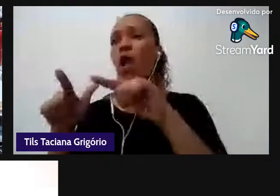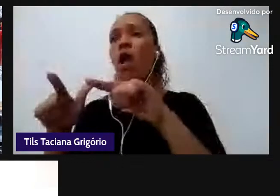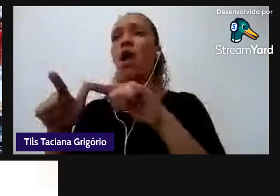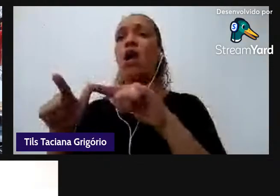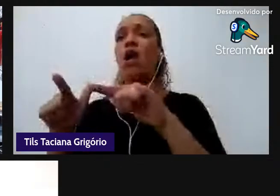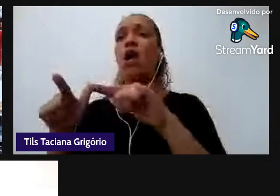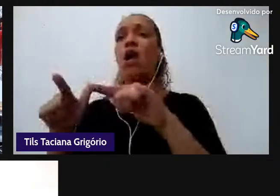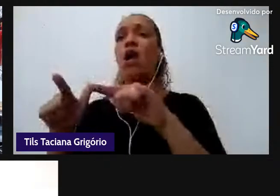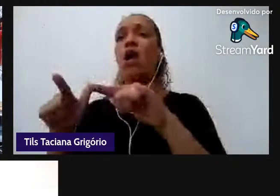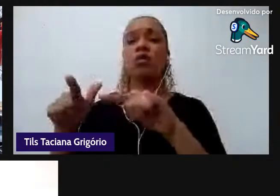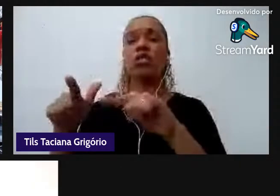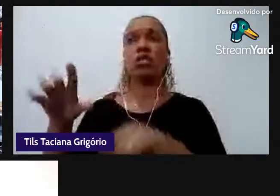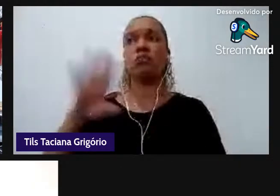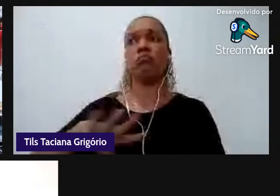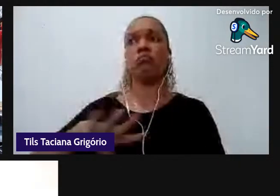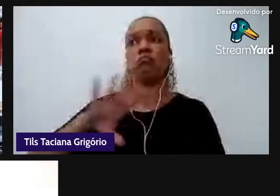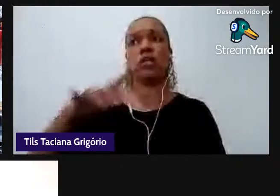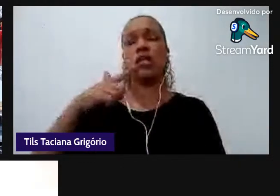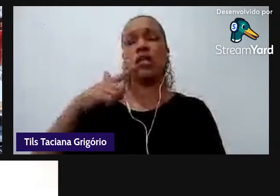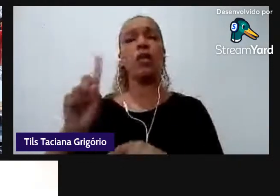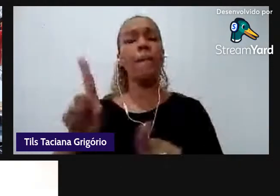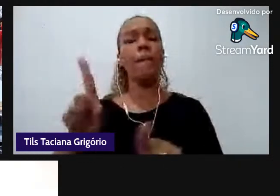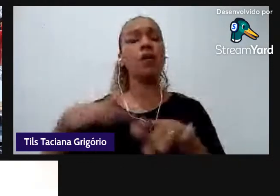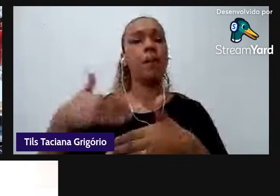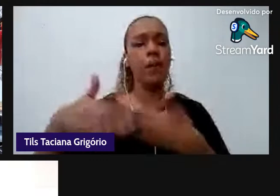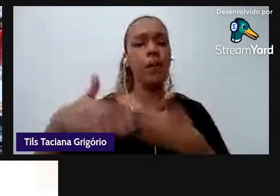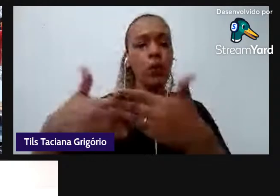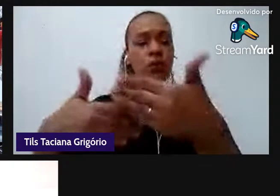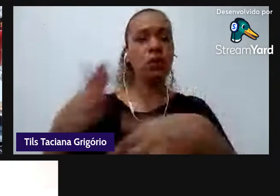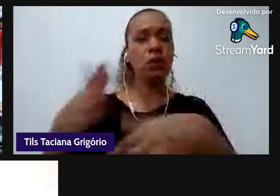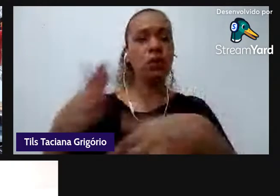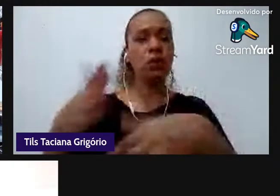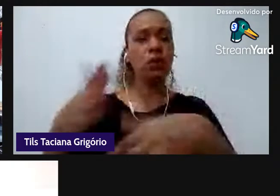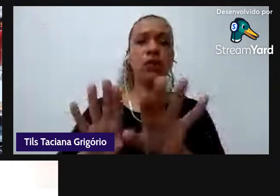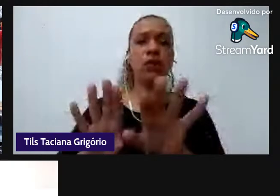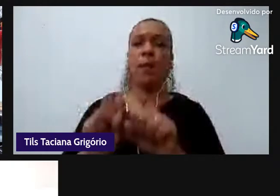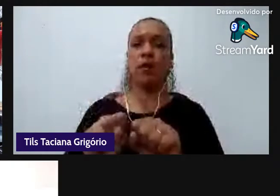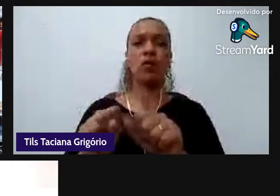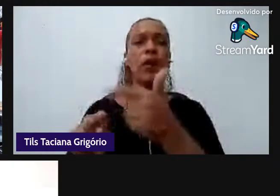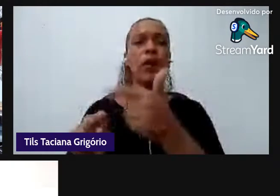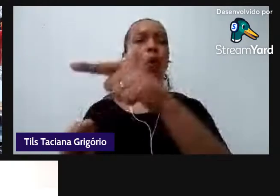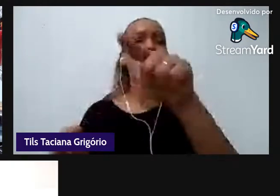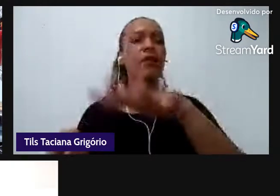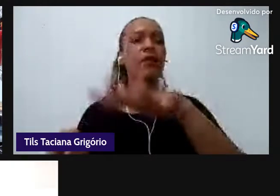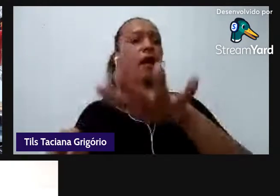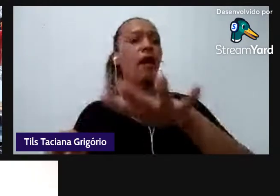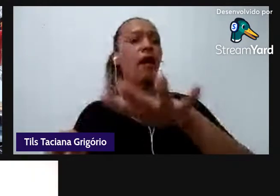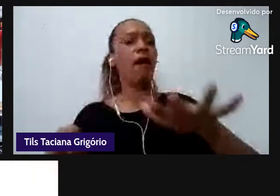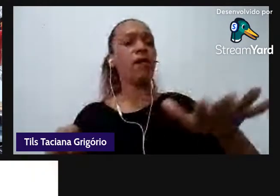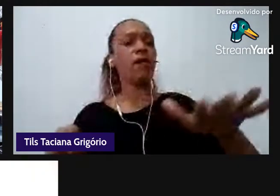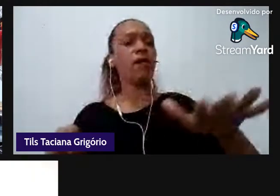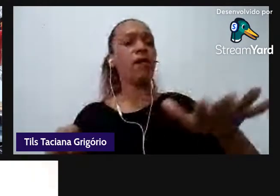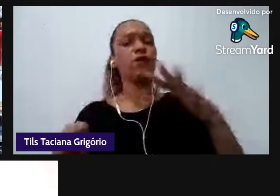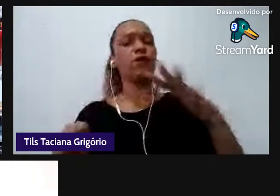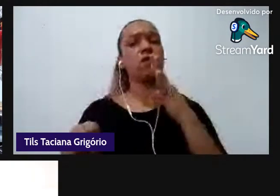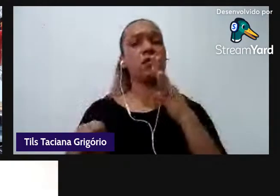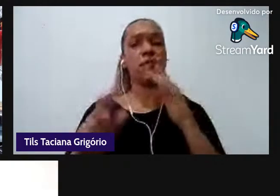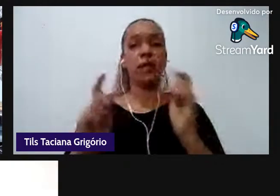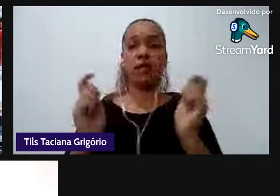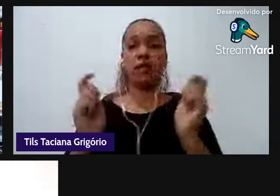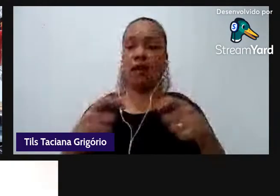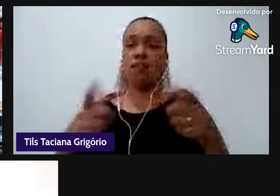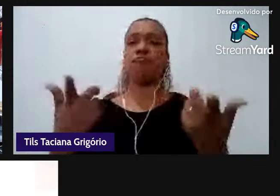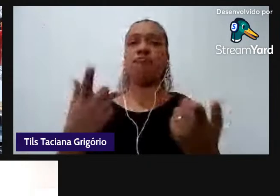processo formativo que se amplia para todas as áreas de conhecimento onde a gente consiga realmente dialogar onde a gente